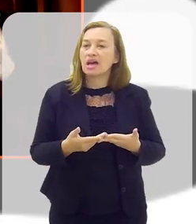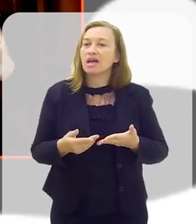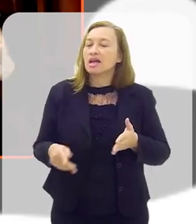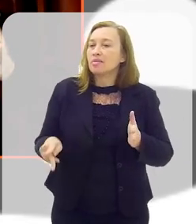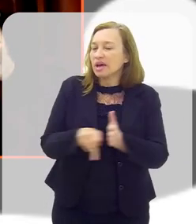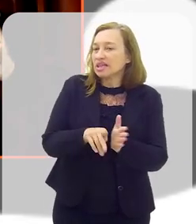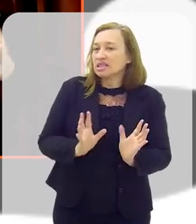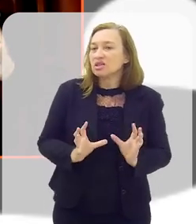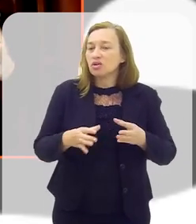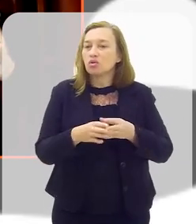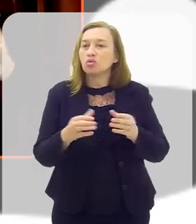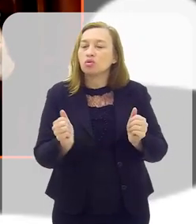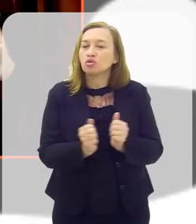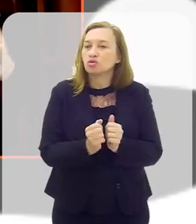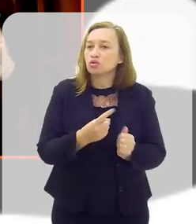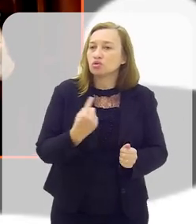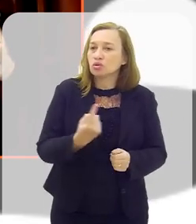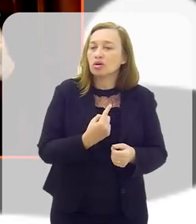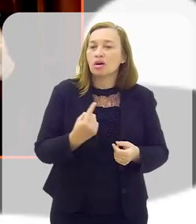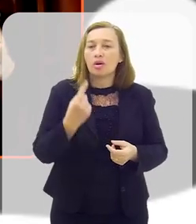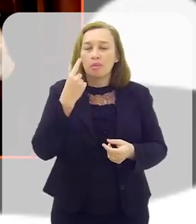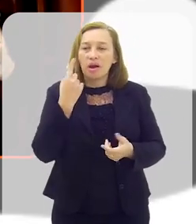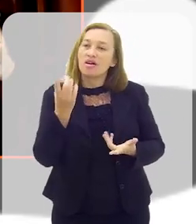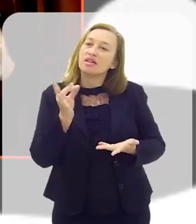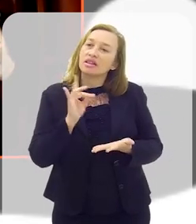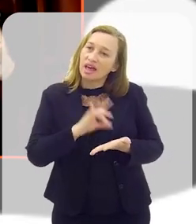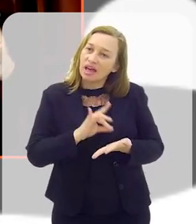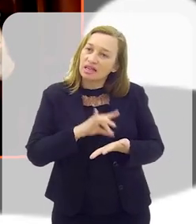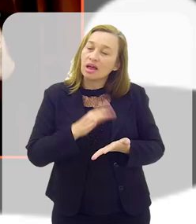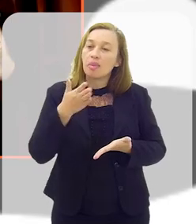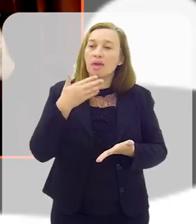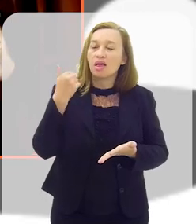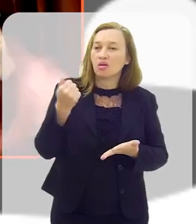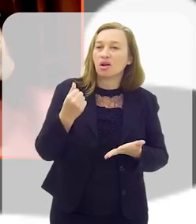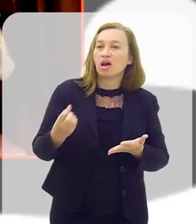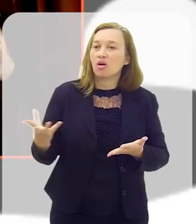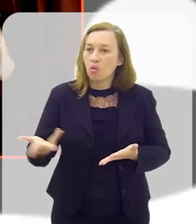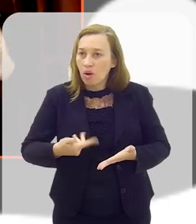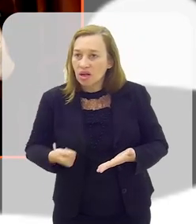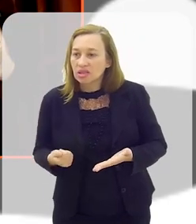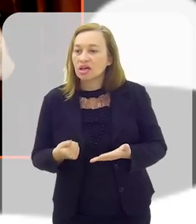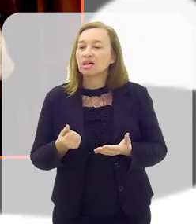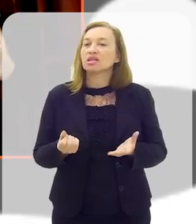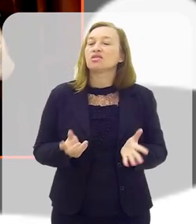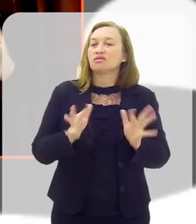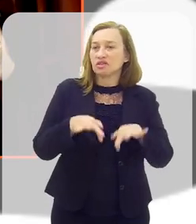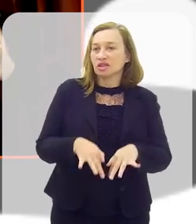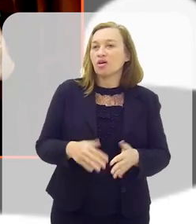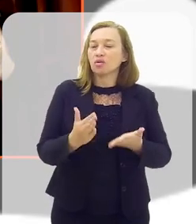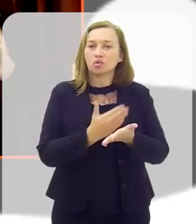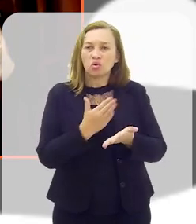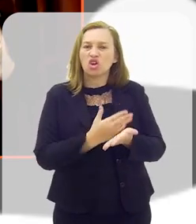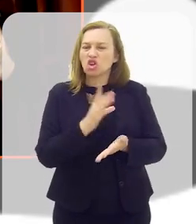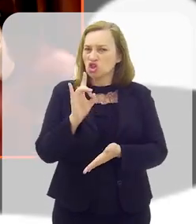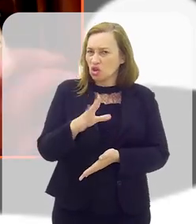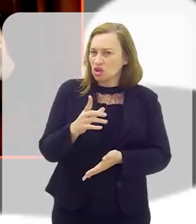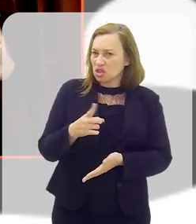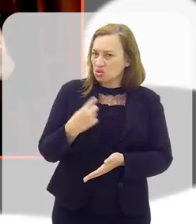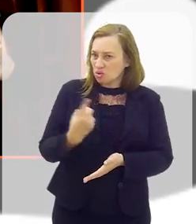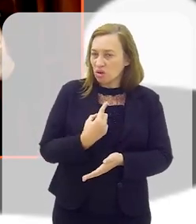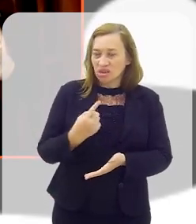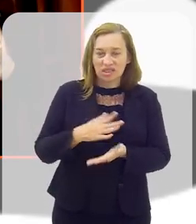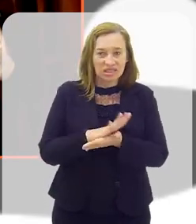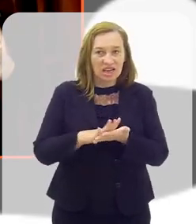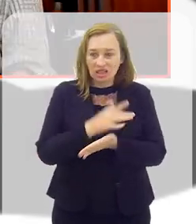parte dessa equipe, junto conosco, para poder, na realidade, melhorar a qualidade do produto final. Sozinho, nós não